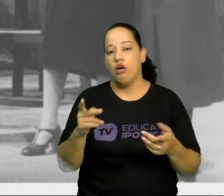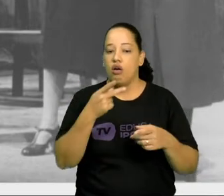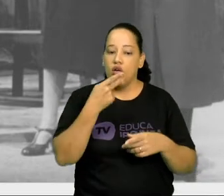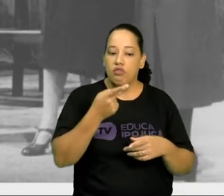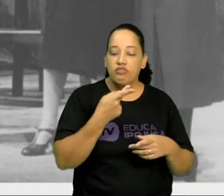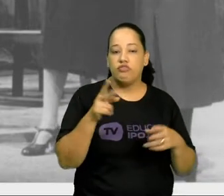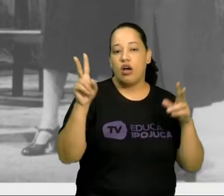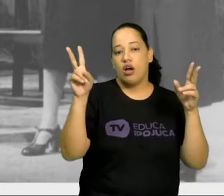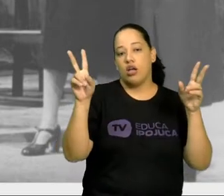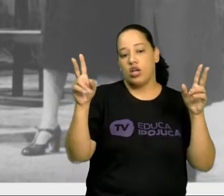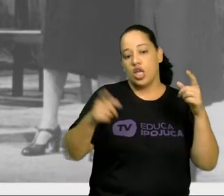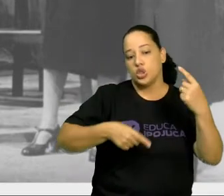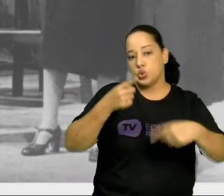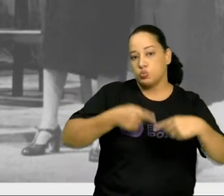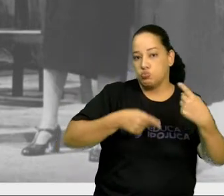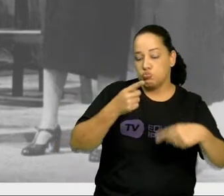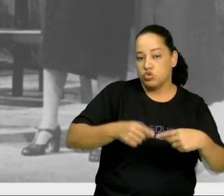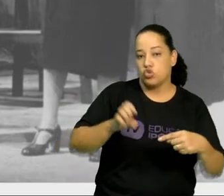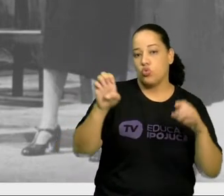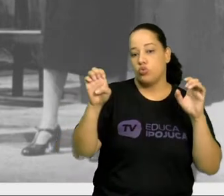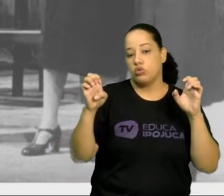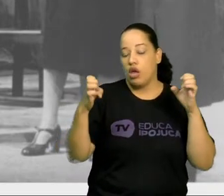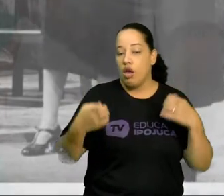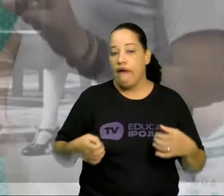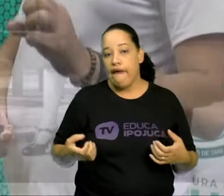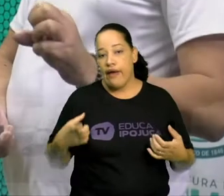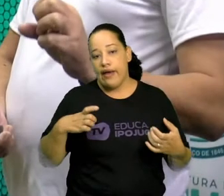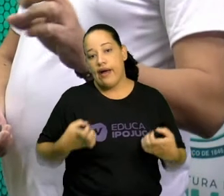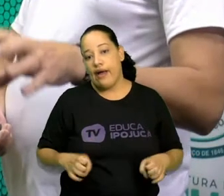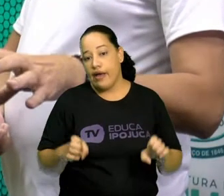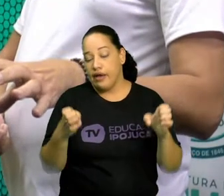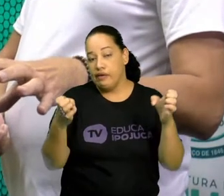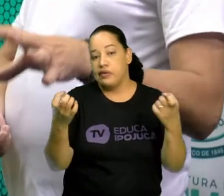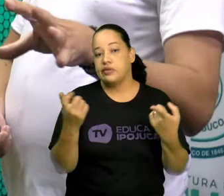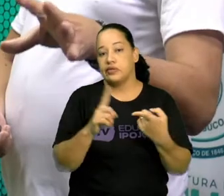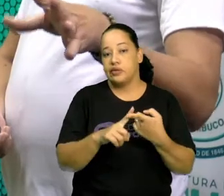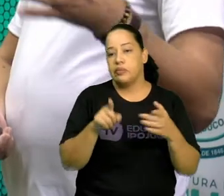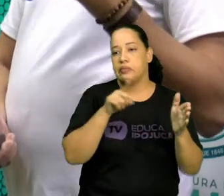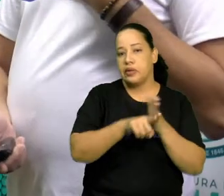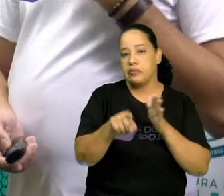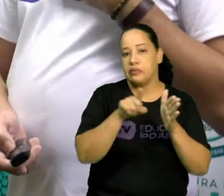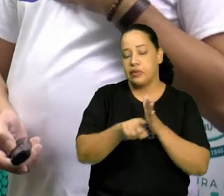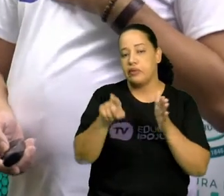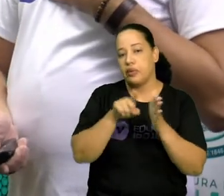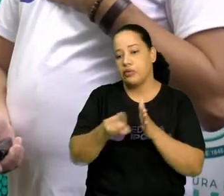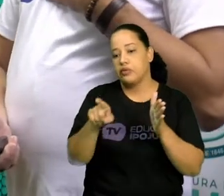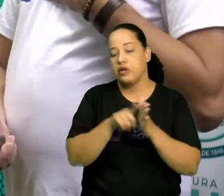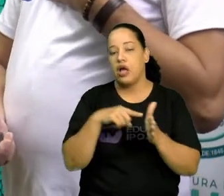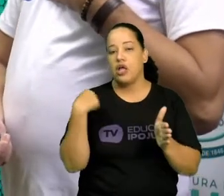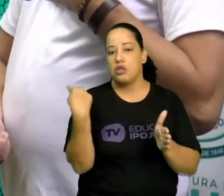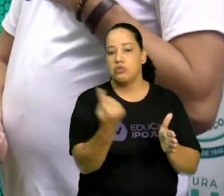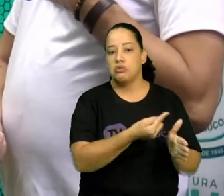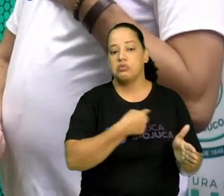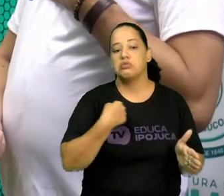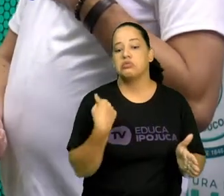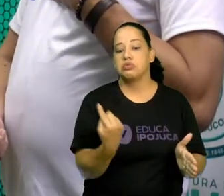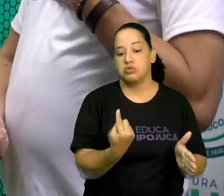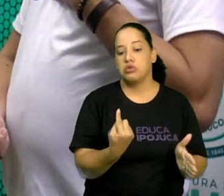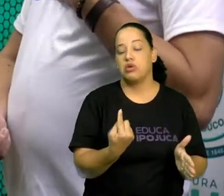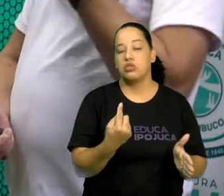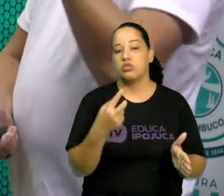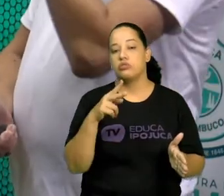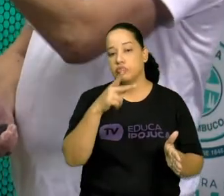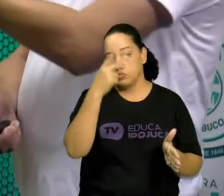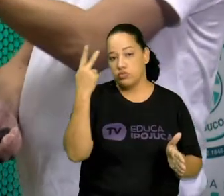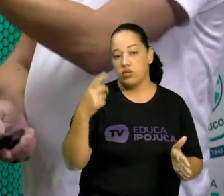discute a ética, inclusive, e nos questiona o tempo todo sobre o nosso papel, o é que a gente deve fazer diante das